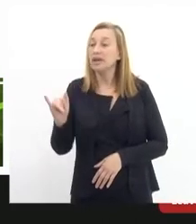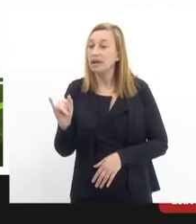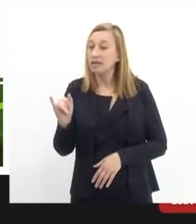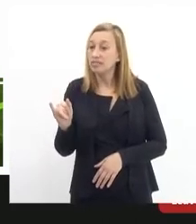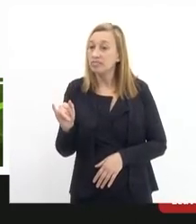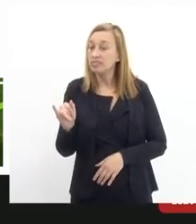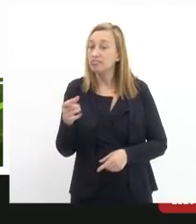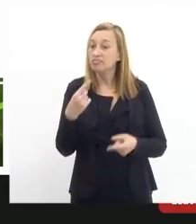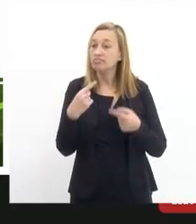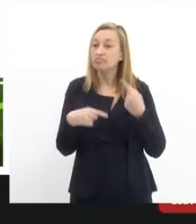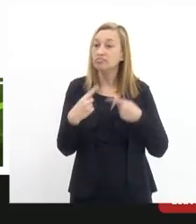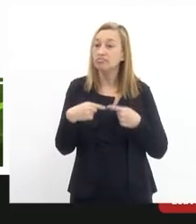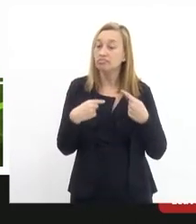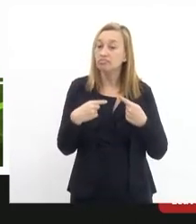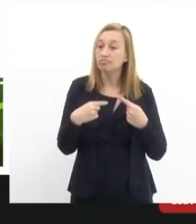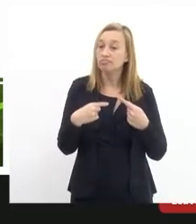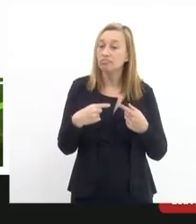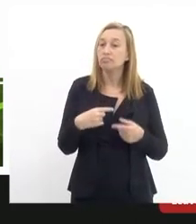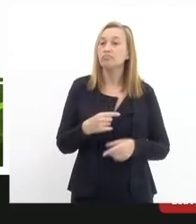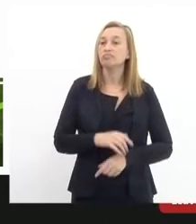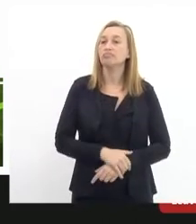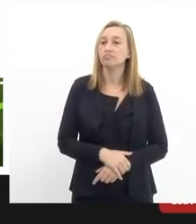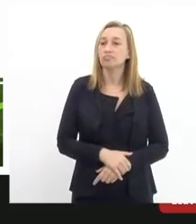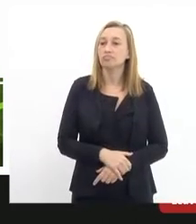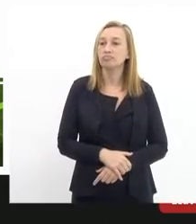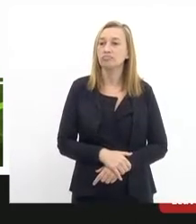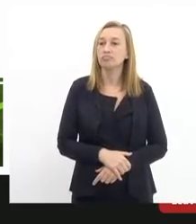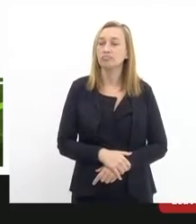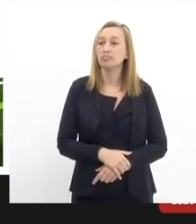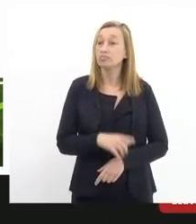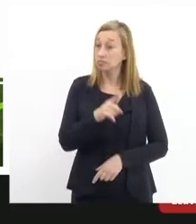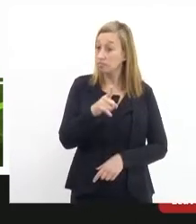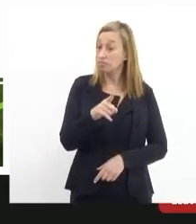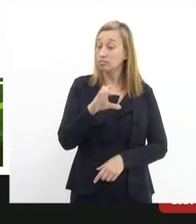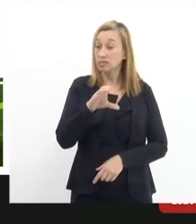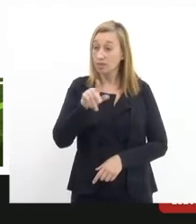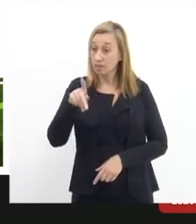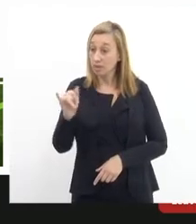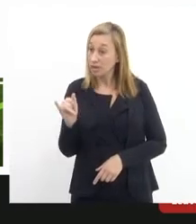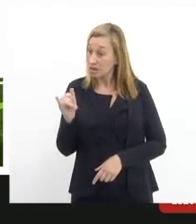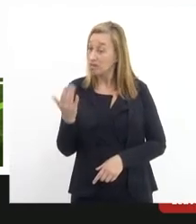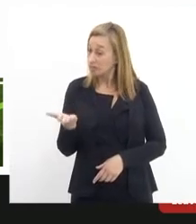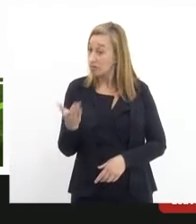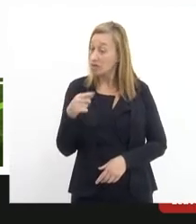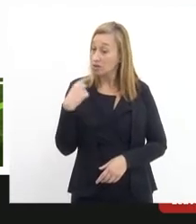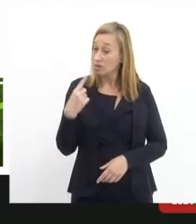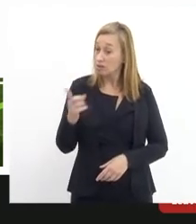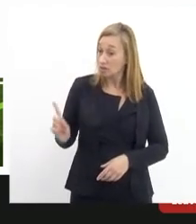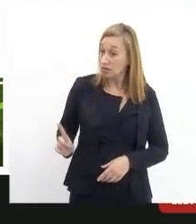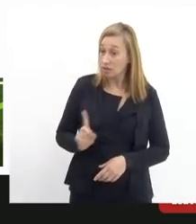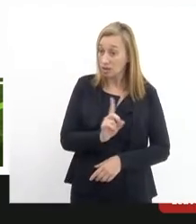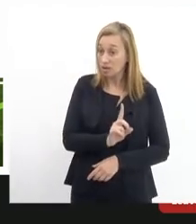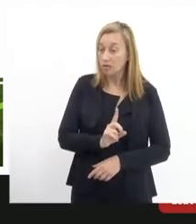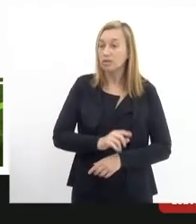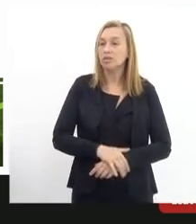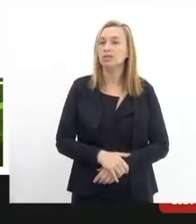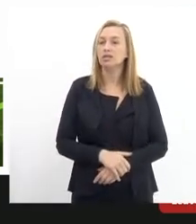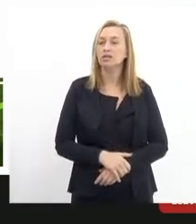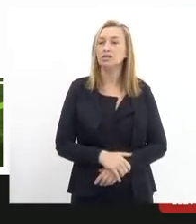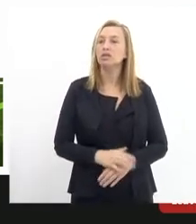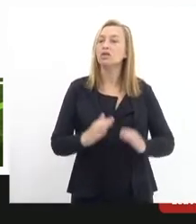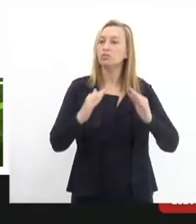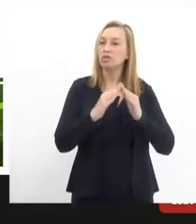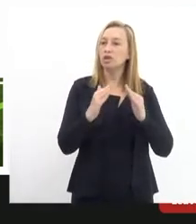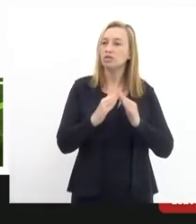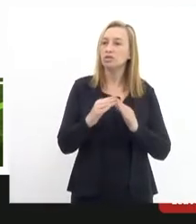aprovou por unanimidade. E é essa função da CPI que a gente veio aqui trazer como a função dos moradores do São